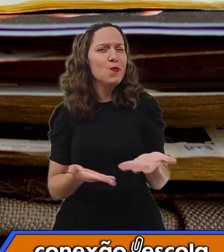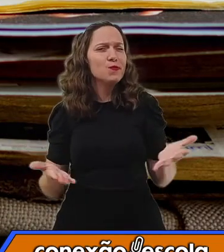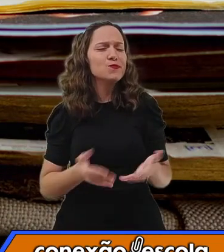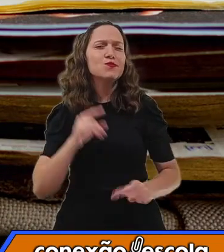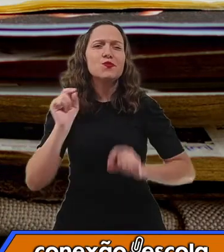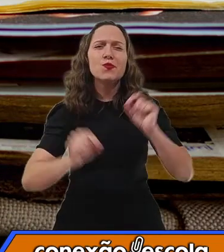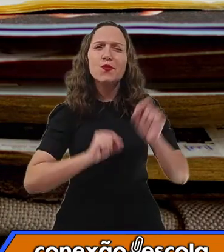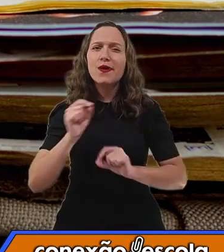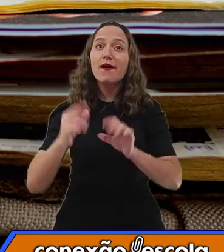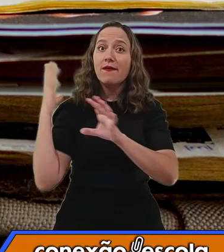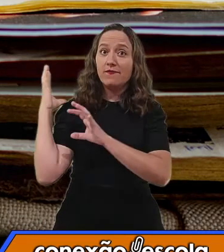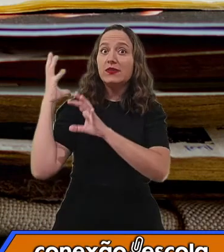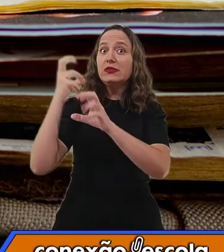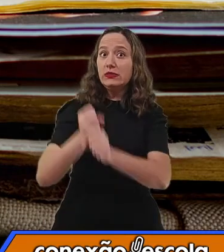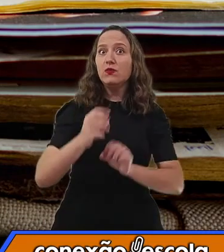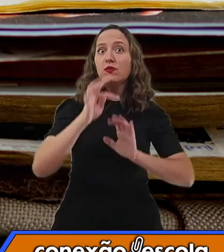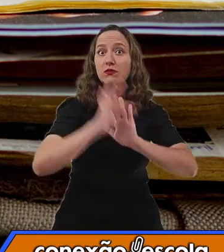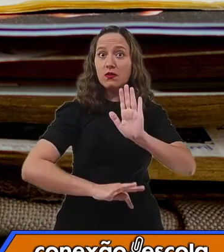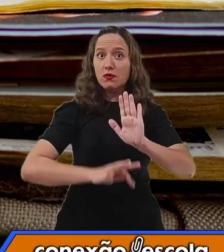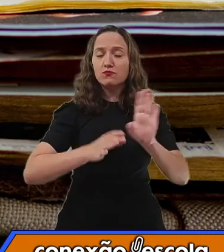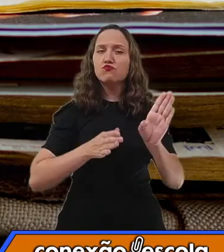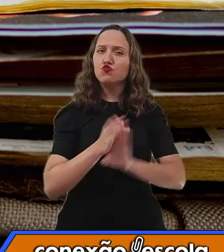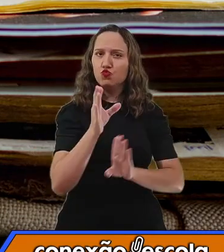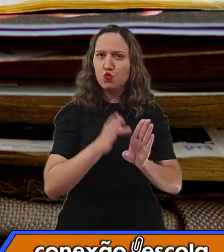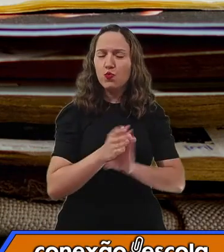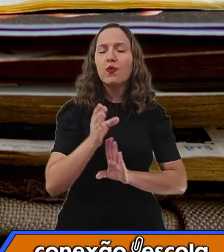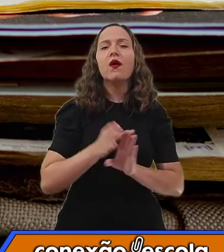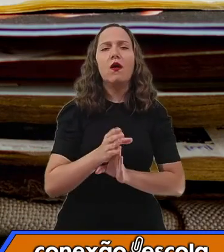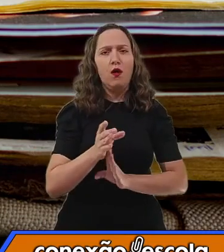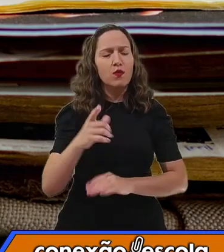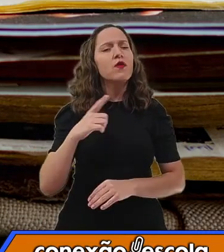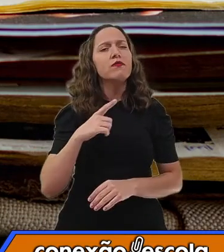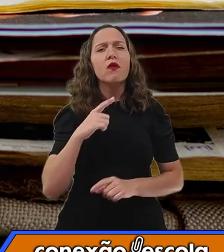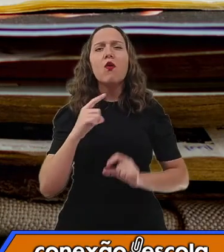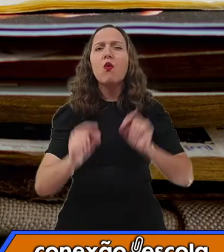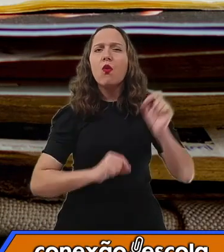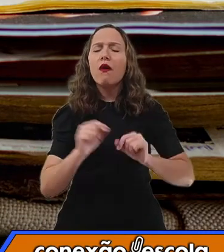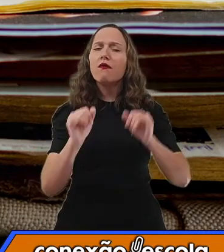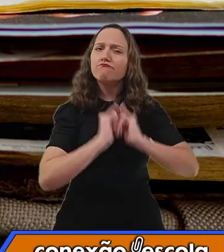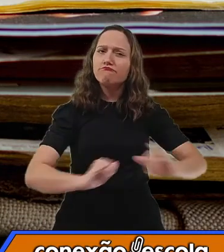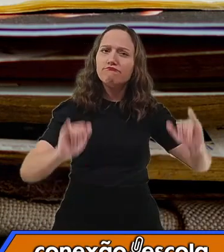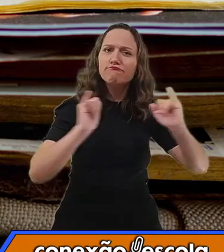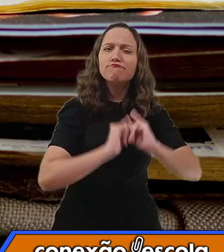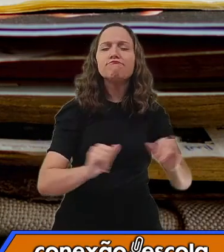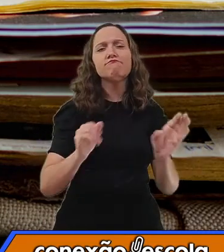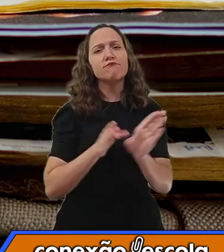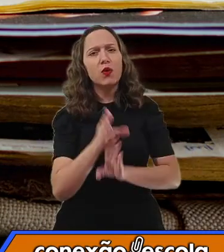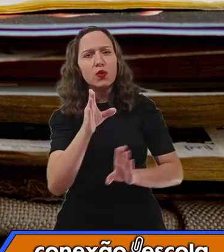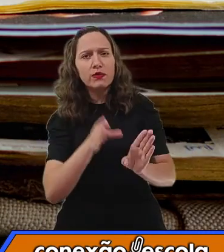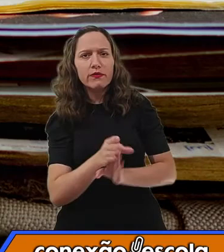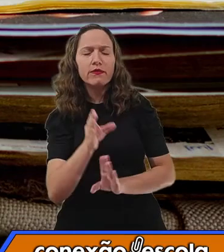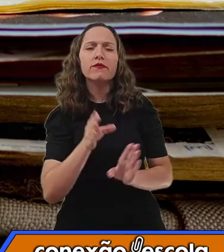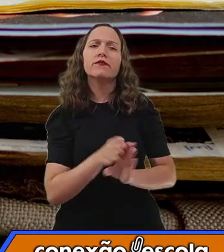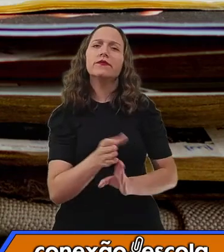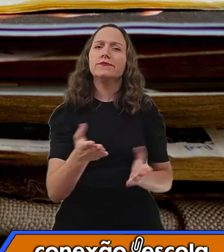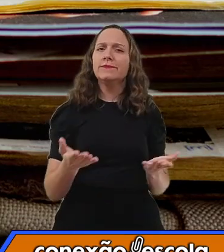Nós tivemos uma revisão dos textos instrucionais, né? Que são textos que informam, recomendam, né?